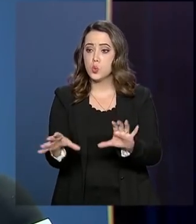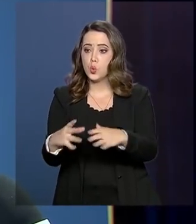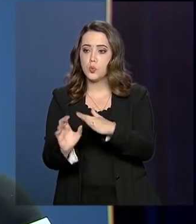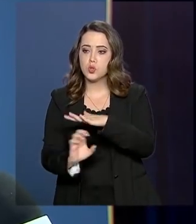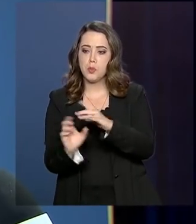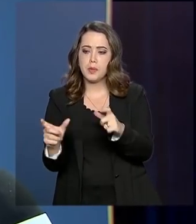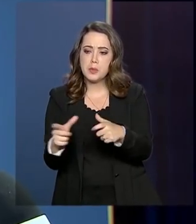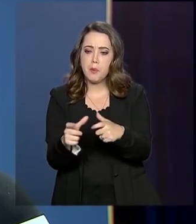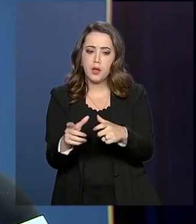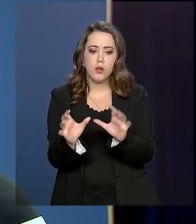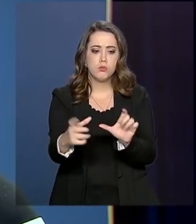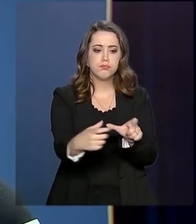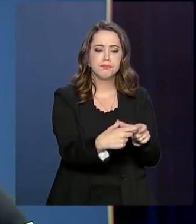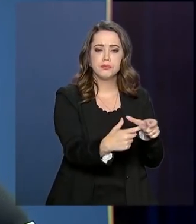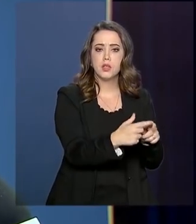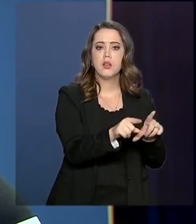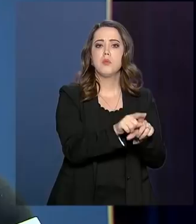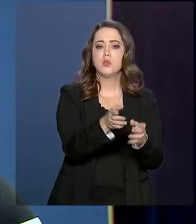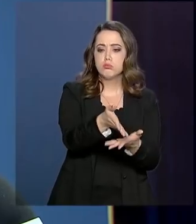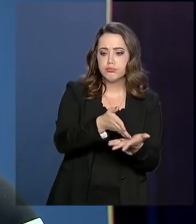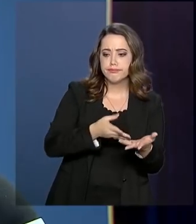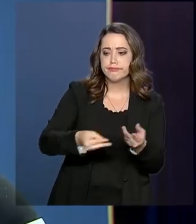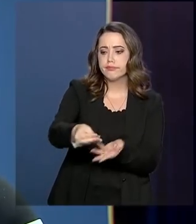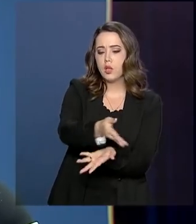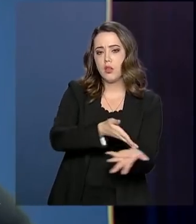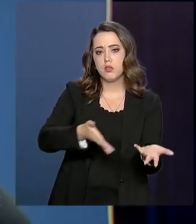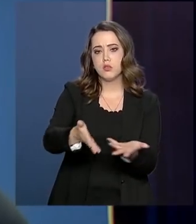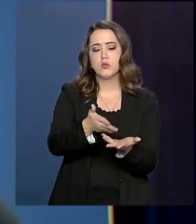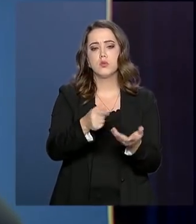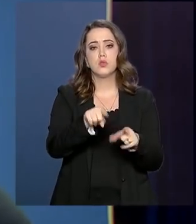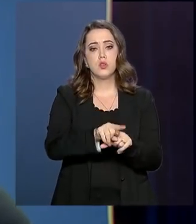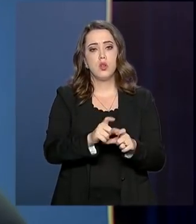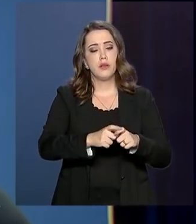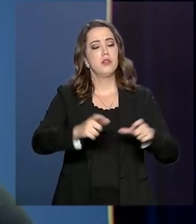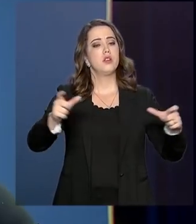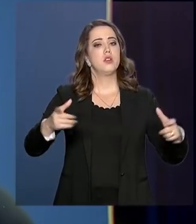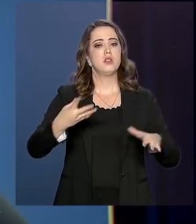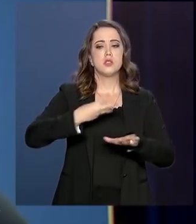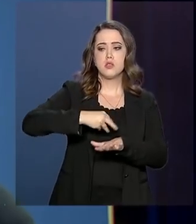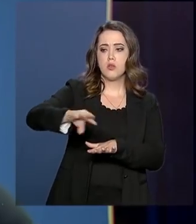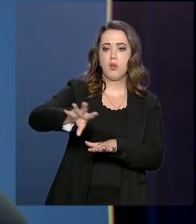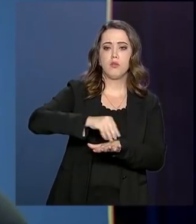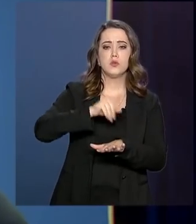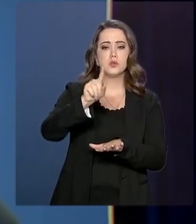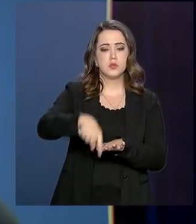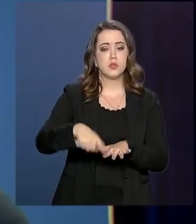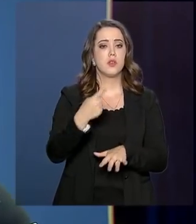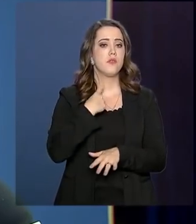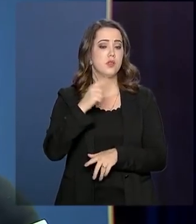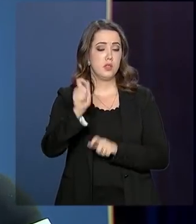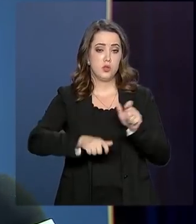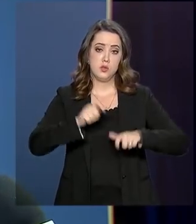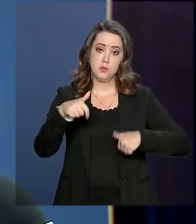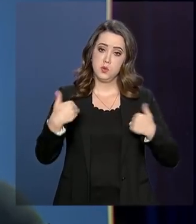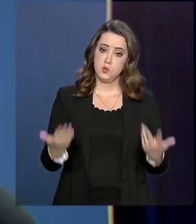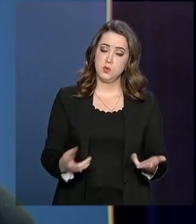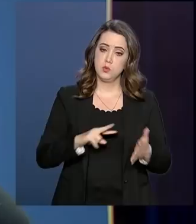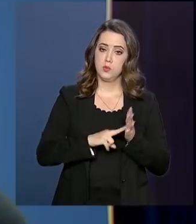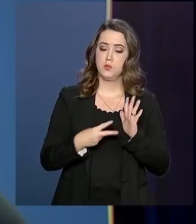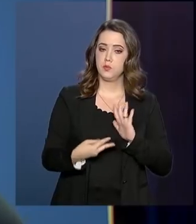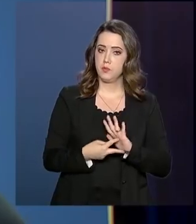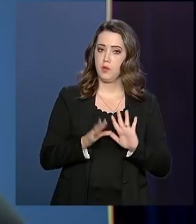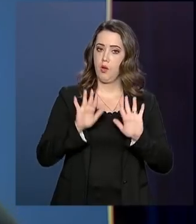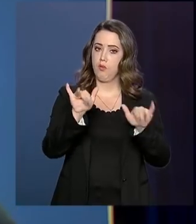acesso aos pontos de troca de tráfego, onde poderão ter acesso aos grandes conteúdos que são objeto de desejo dos consumidores. Isso significa,